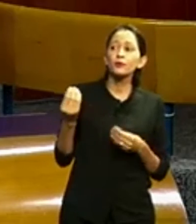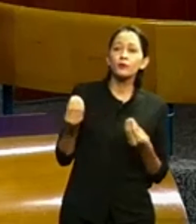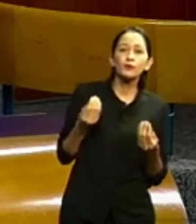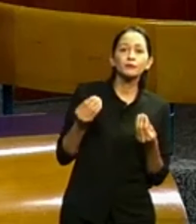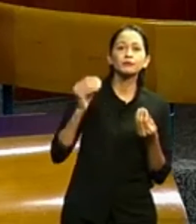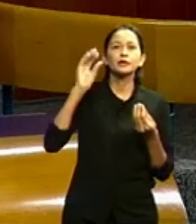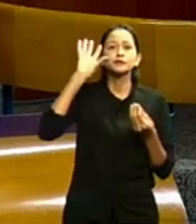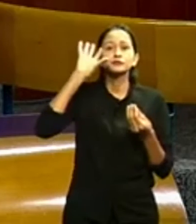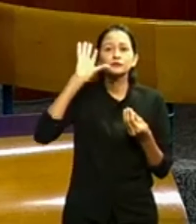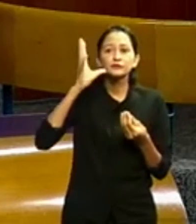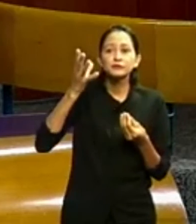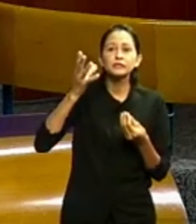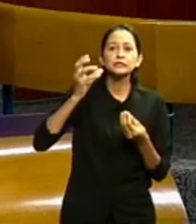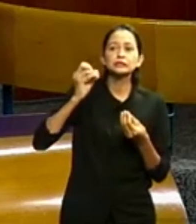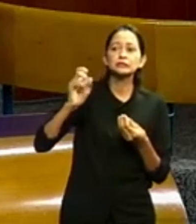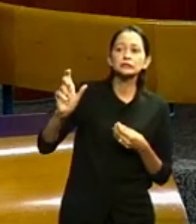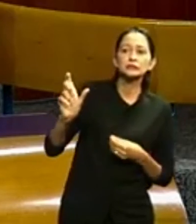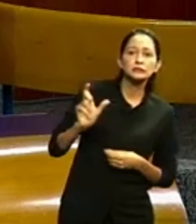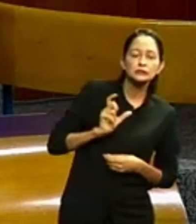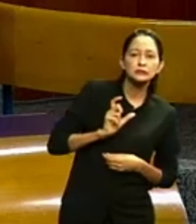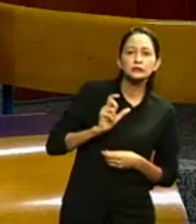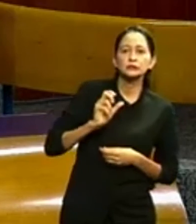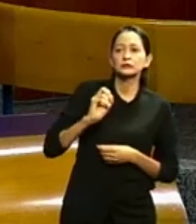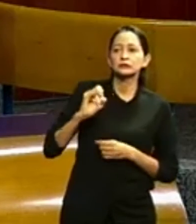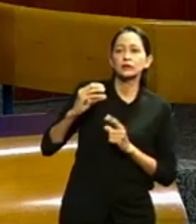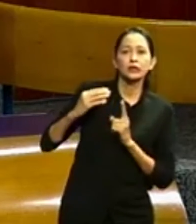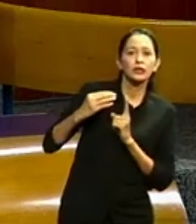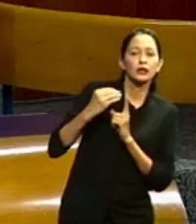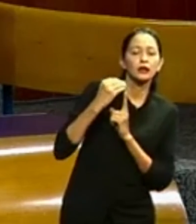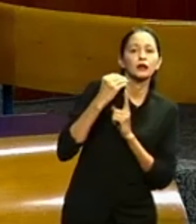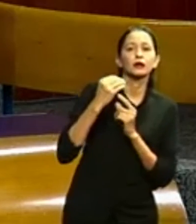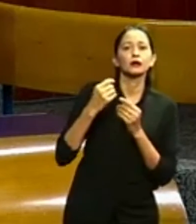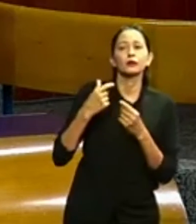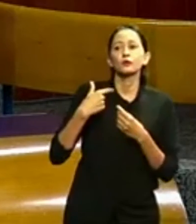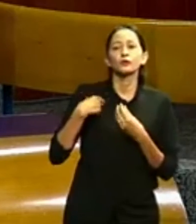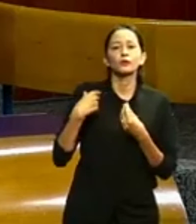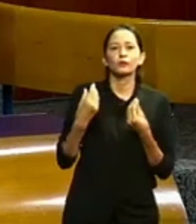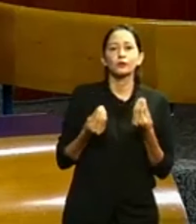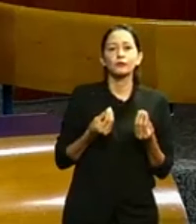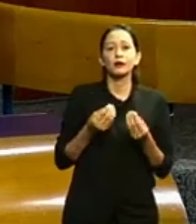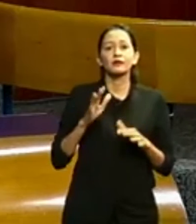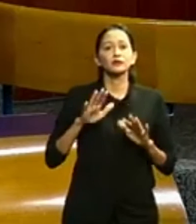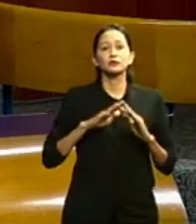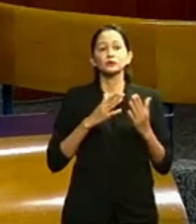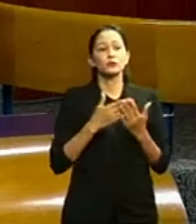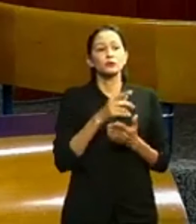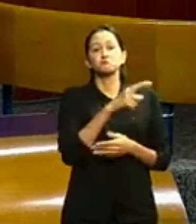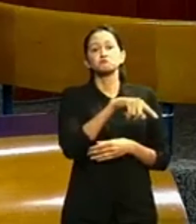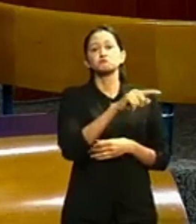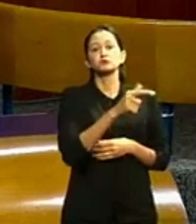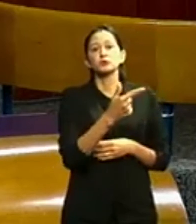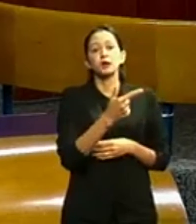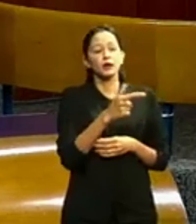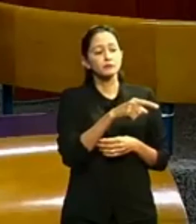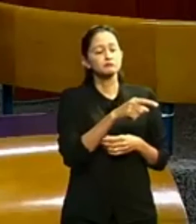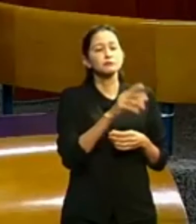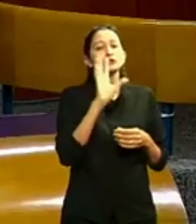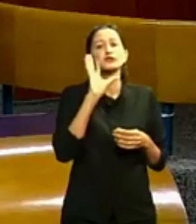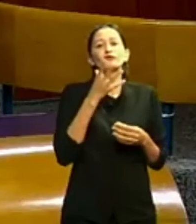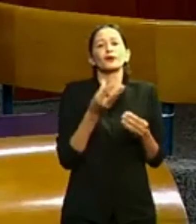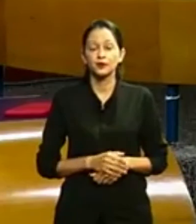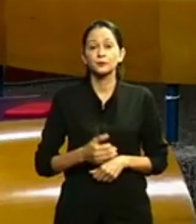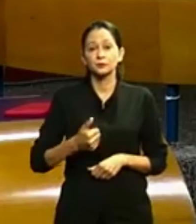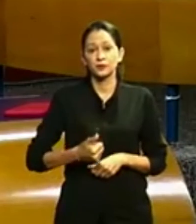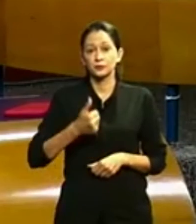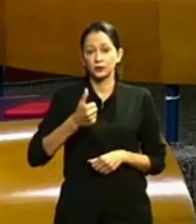isso, como encaminhar os problemas, até porque muitas escolas não têm nem estrutura para administrar